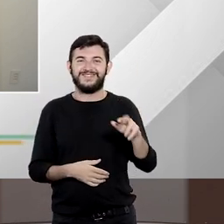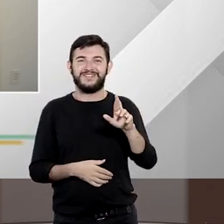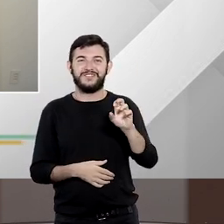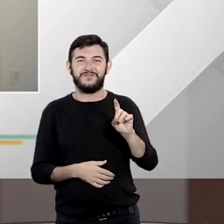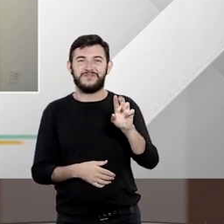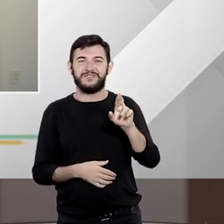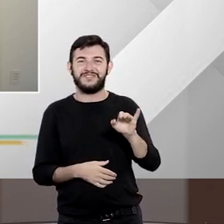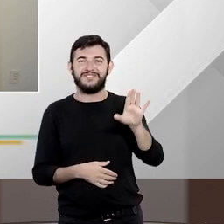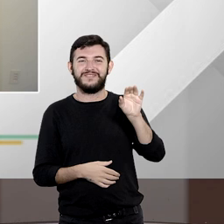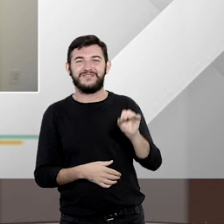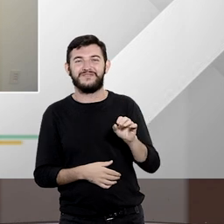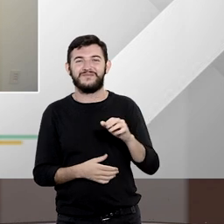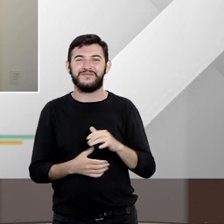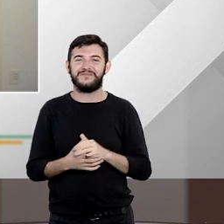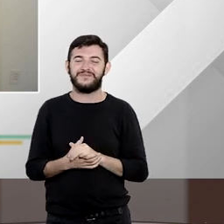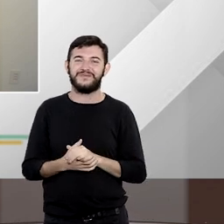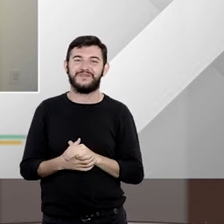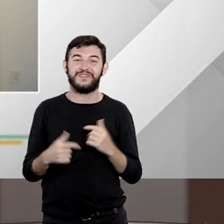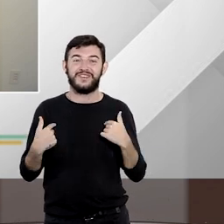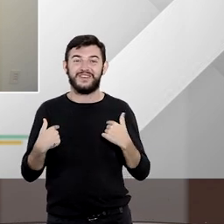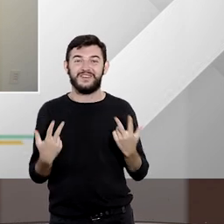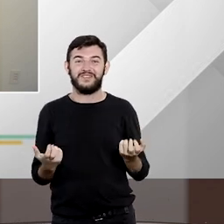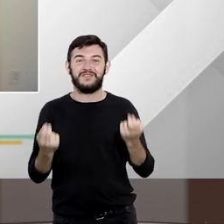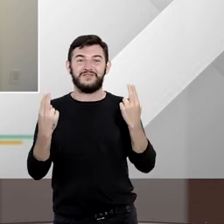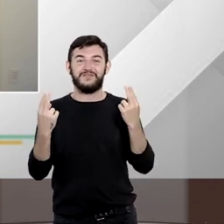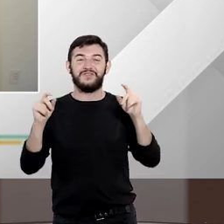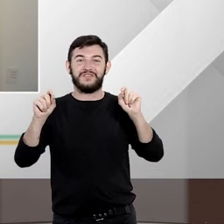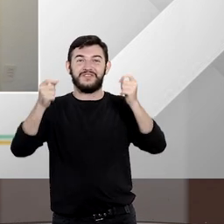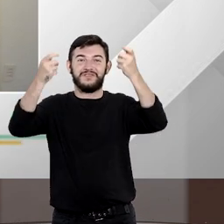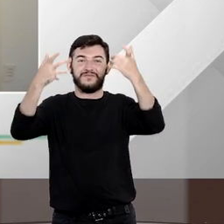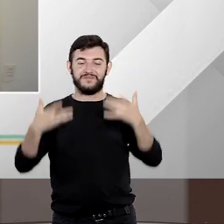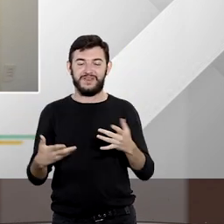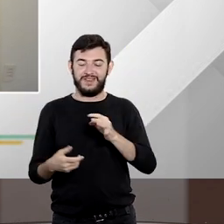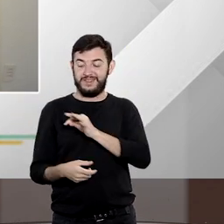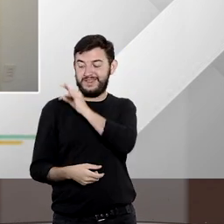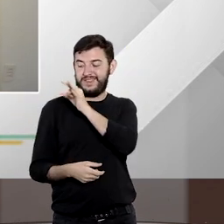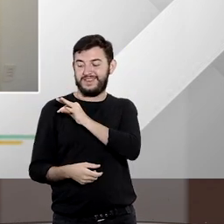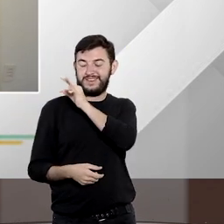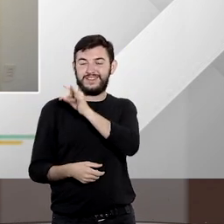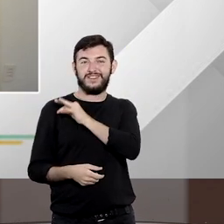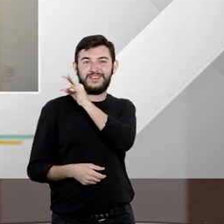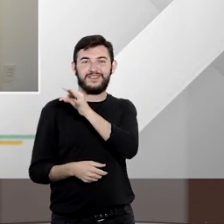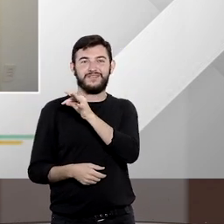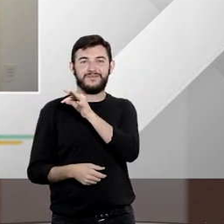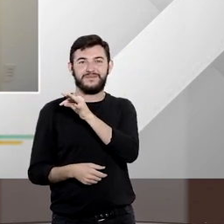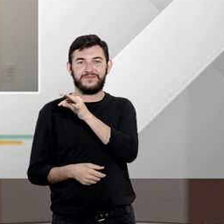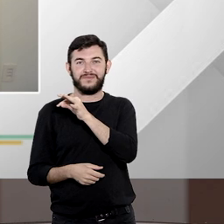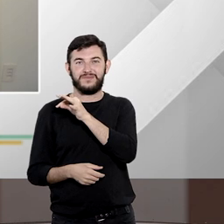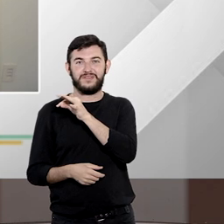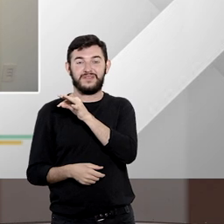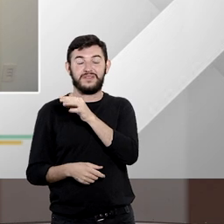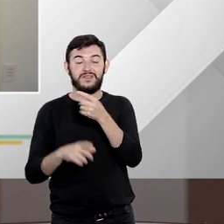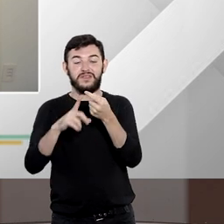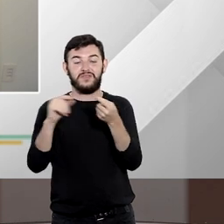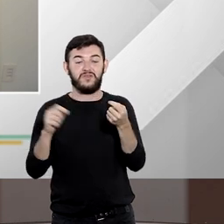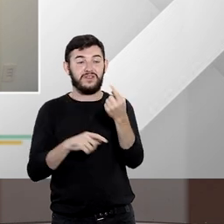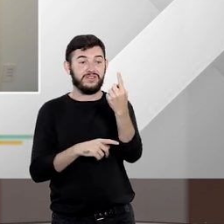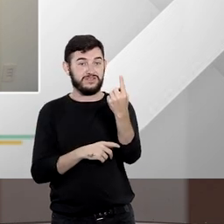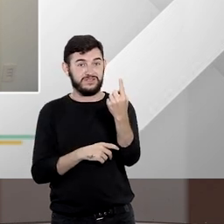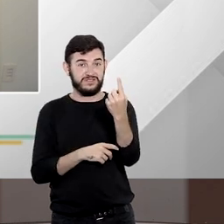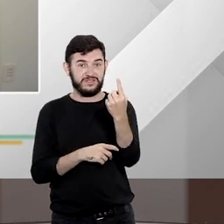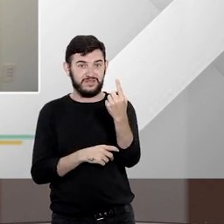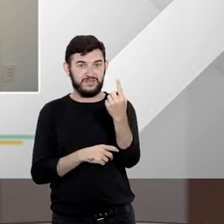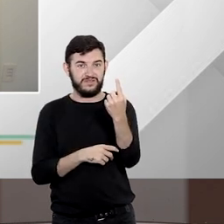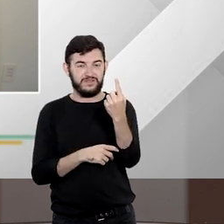iria só um pouquinho para a parte técnica do que tem no artigo primeiro e na